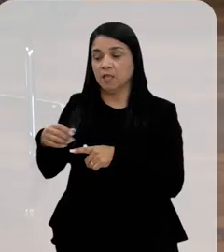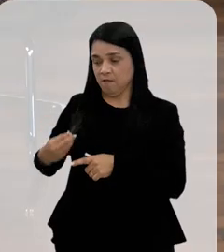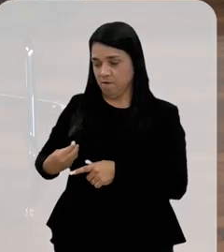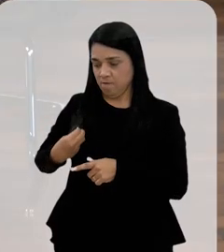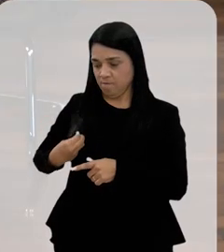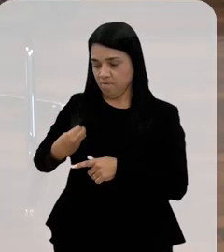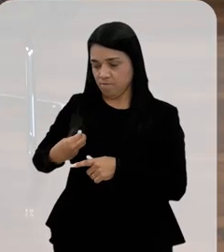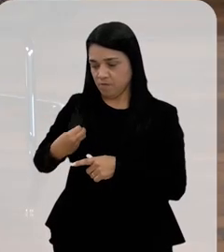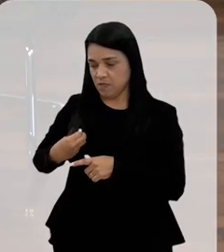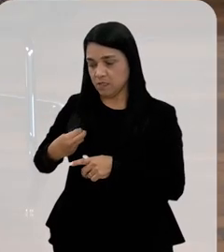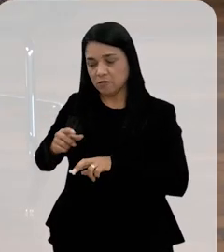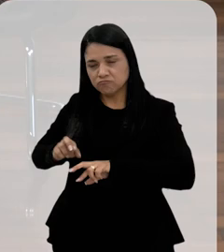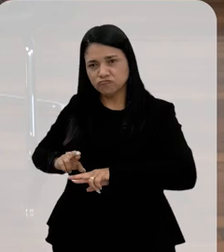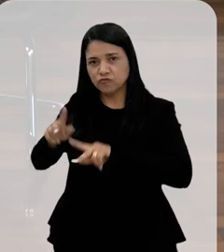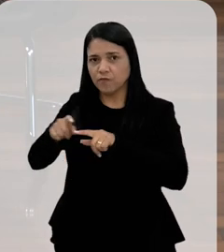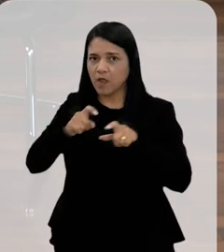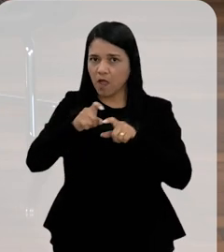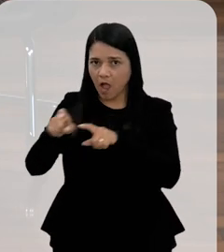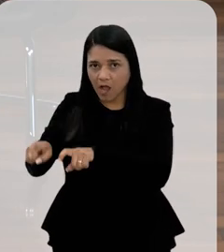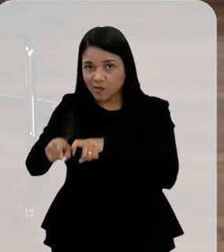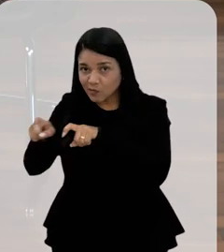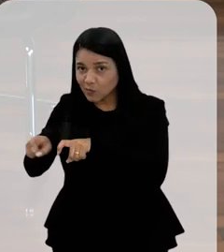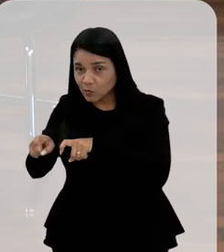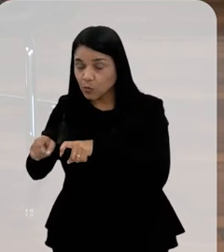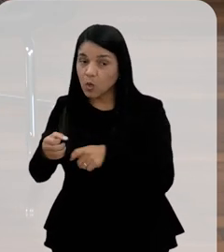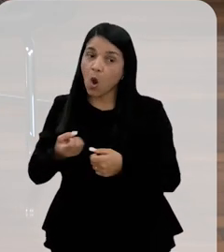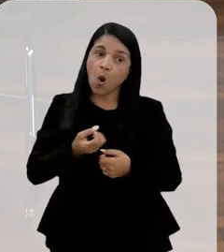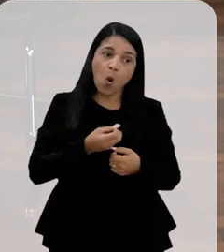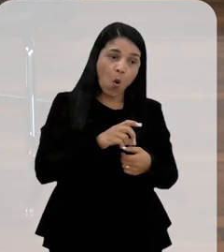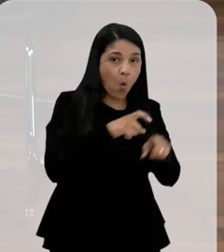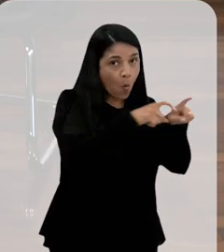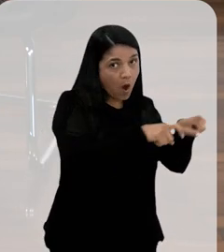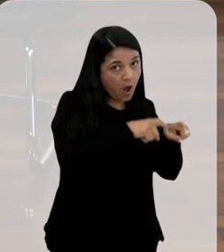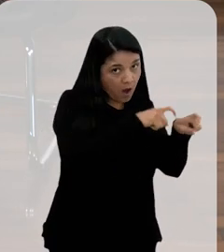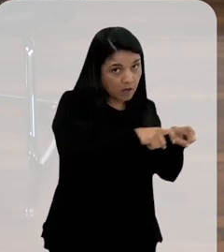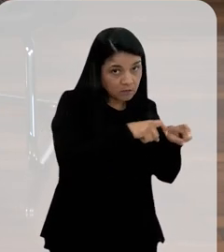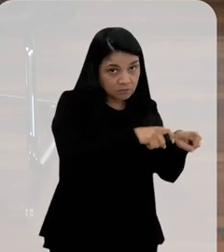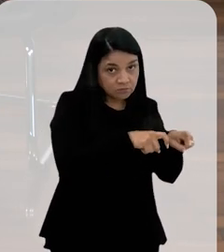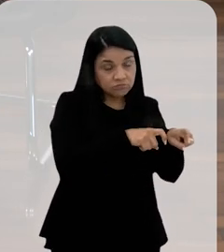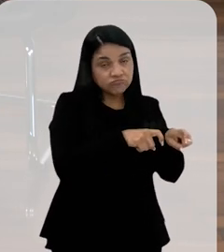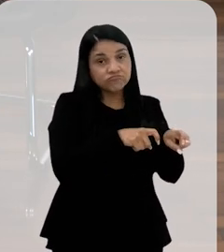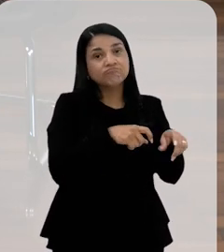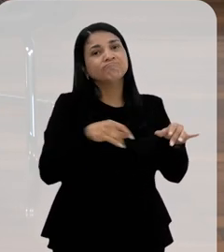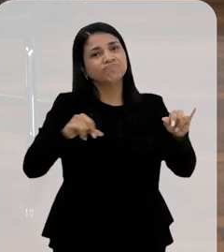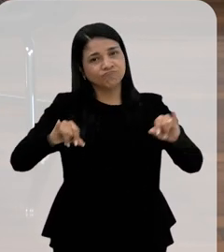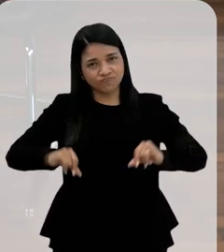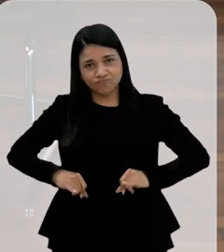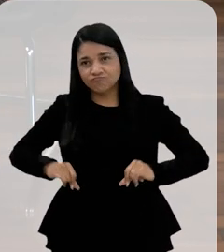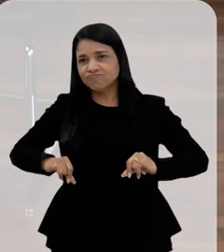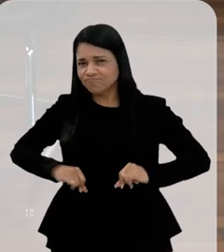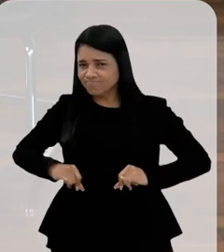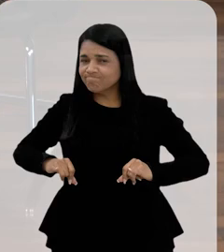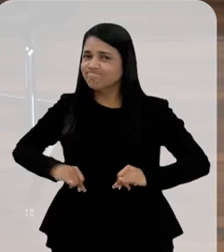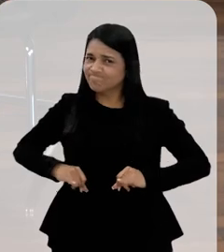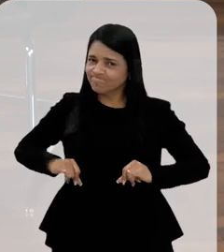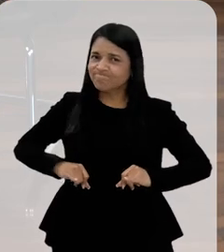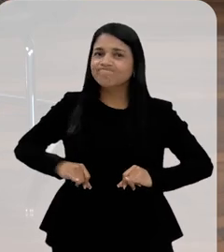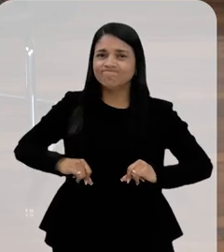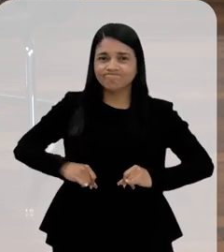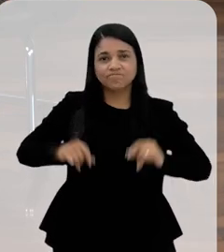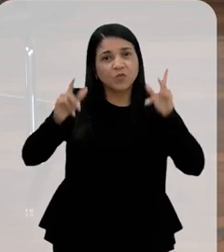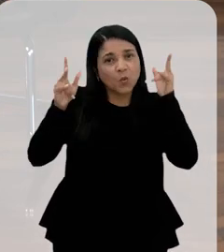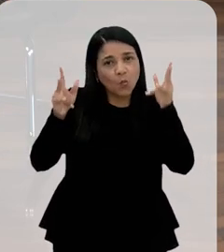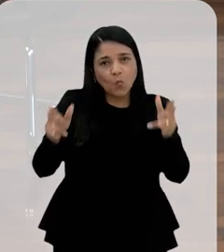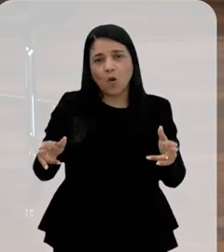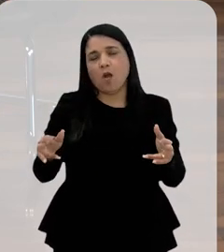ou aquelas que estavam ligadas à produção agrícola, elas sofreram, foram impactadas